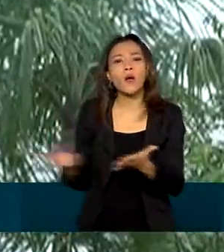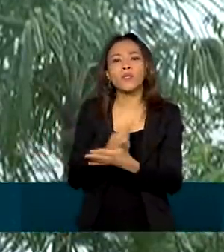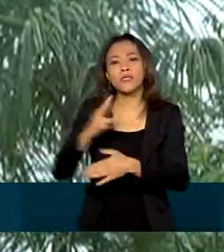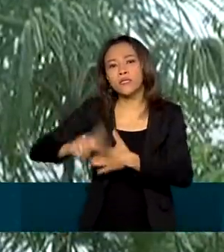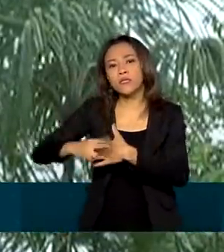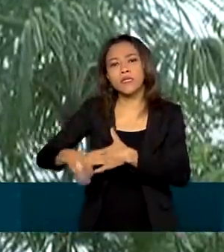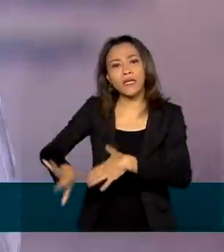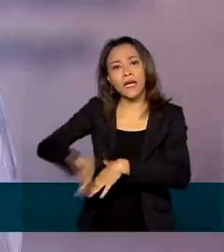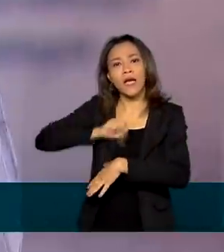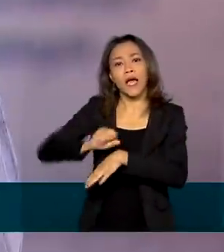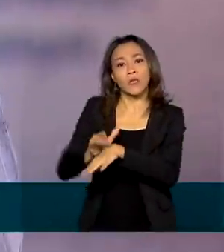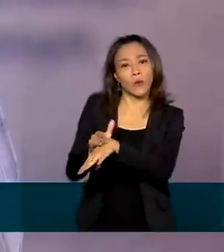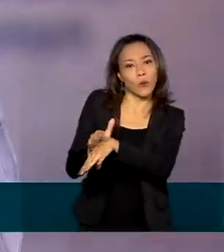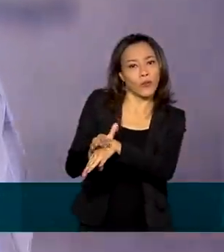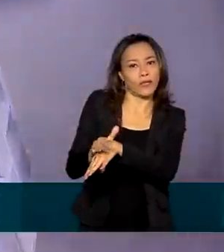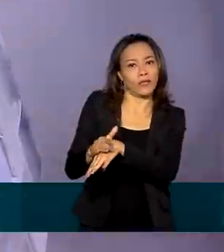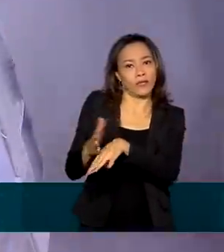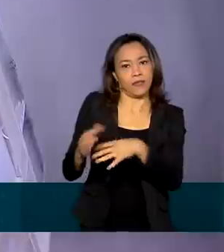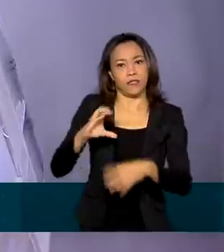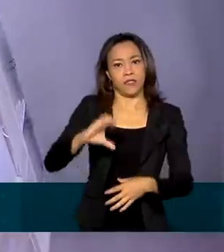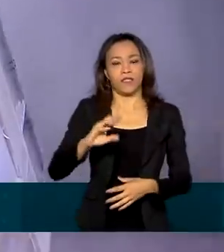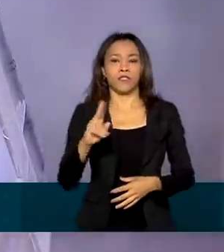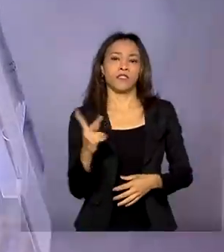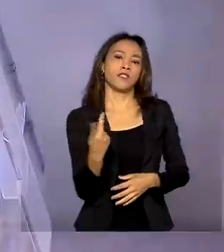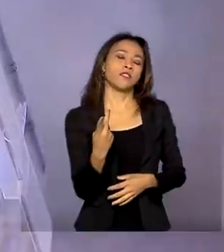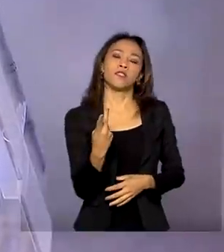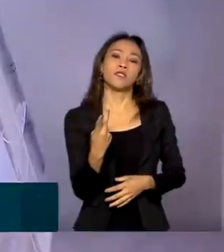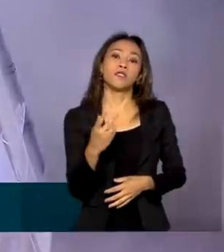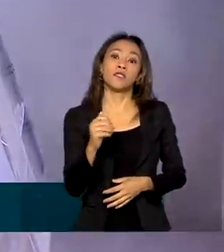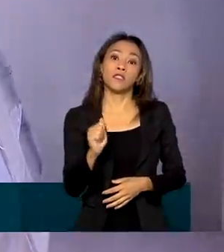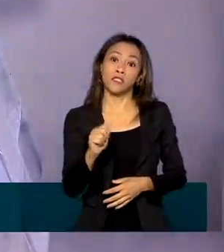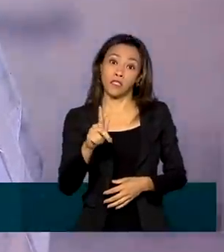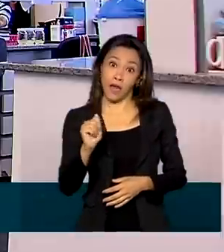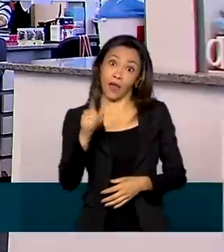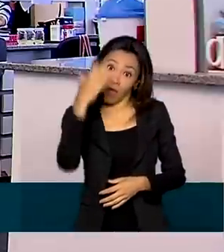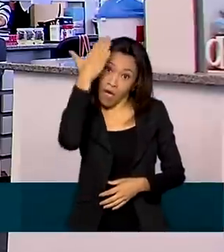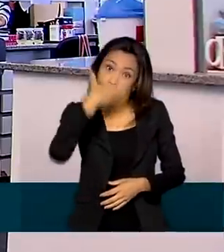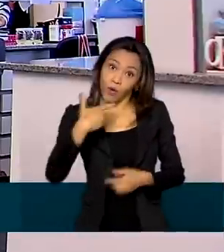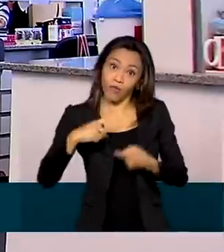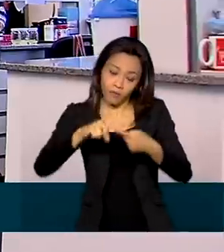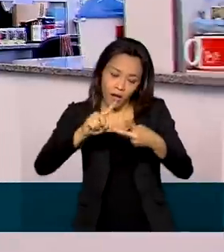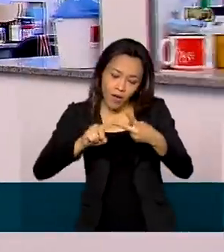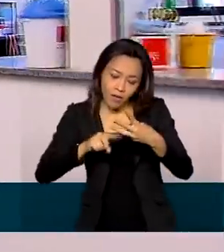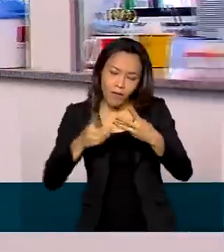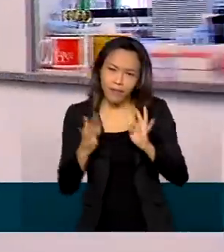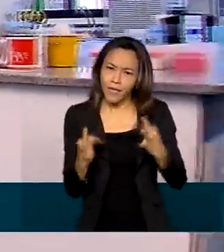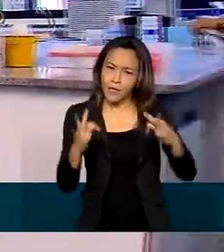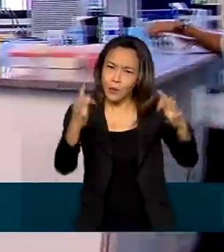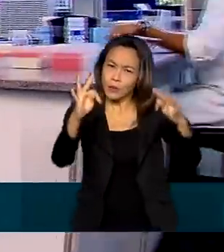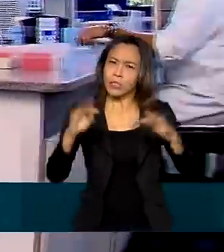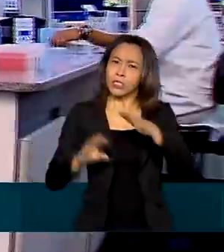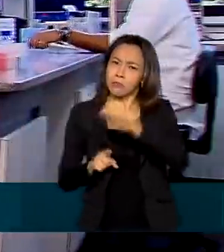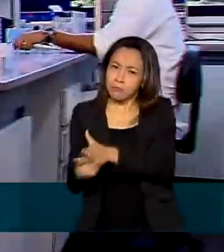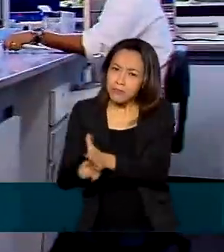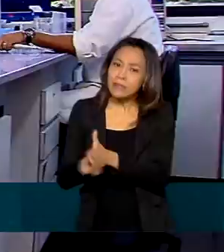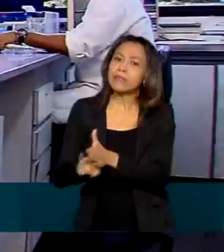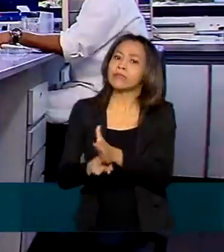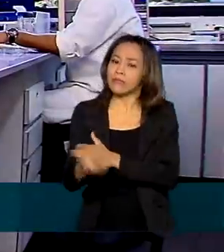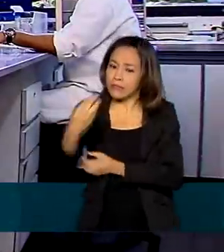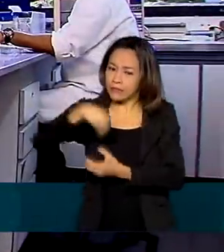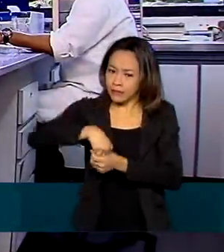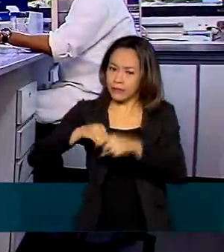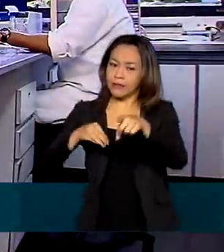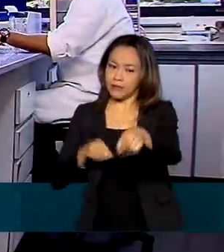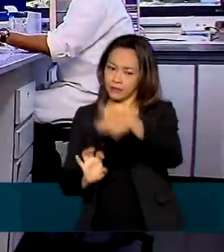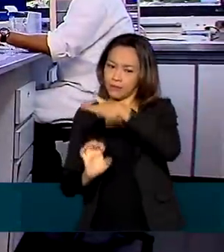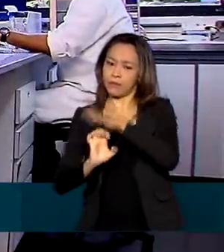da doença de chagas. Uma pequena amostra das recentes tecnologias desenvolvidas pela Embrapa. Inovações que